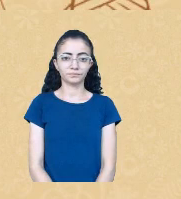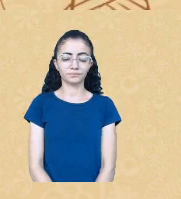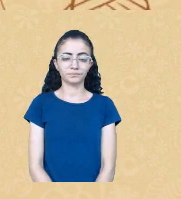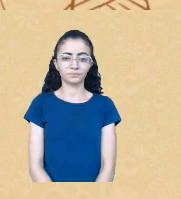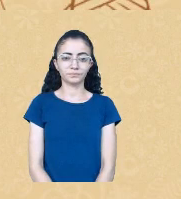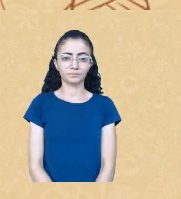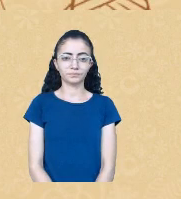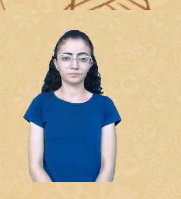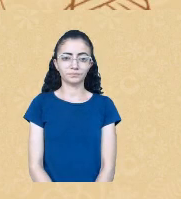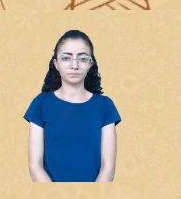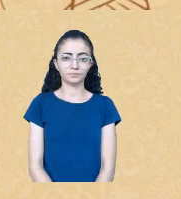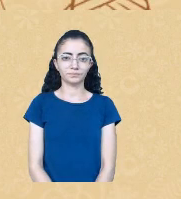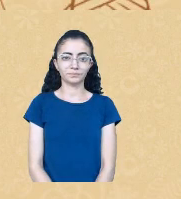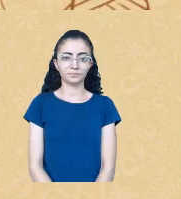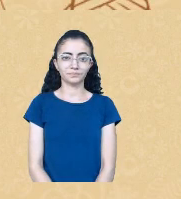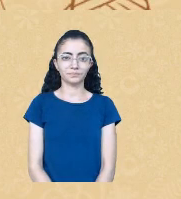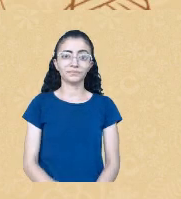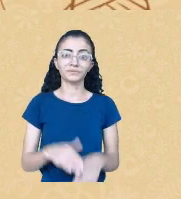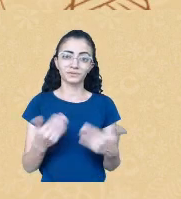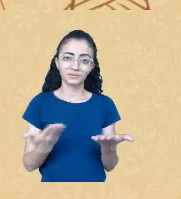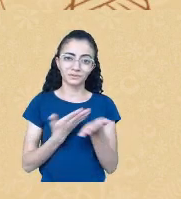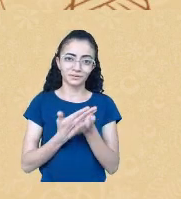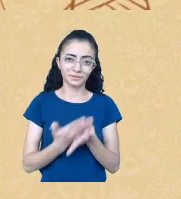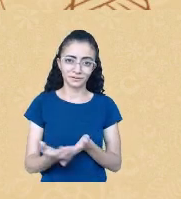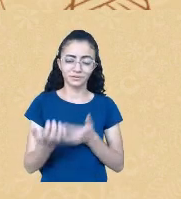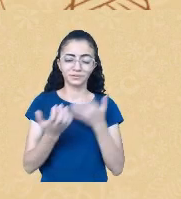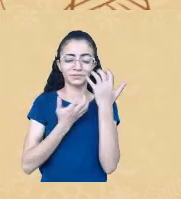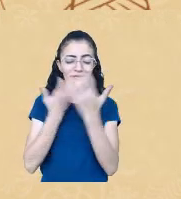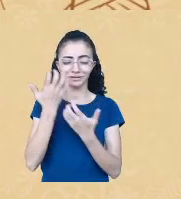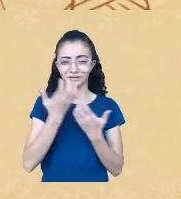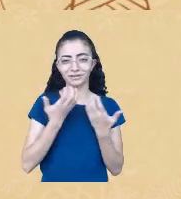A gente vai iniciar com o canto, a nossa conversa de hoje.